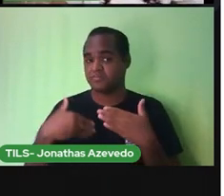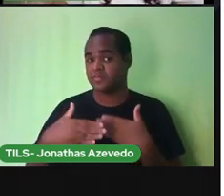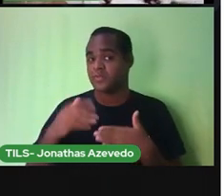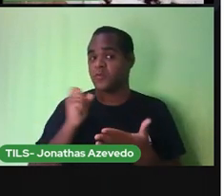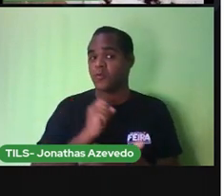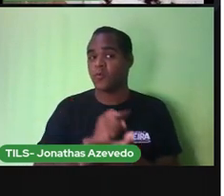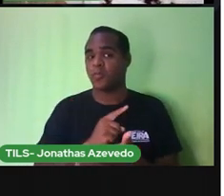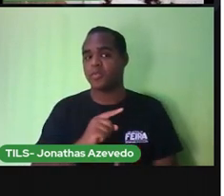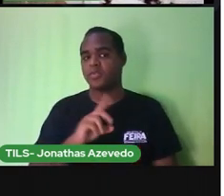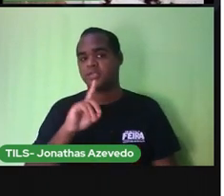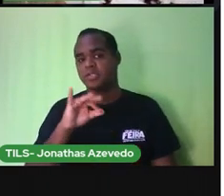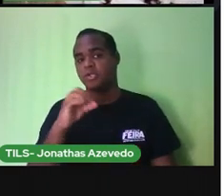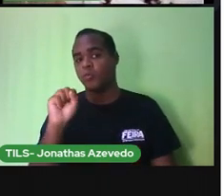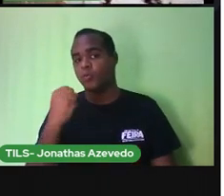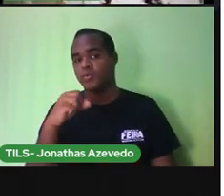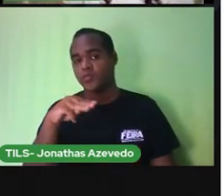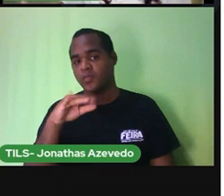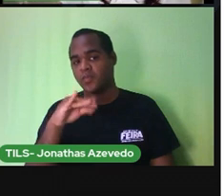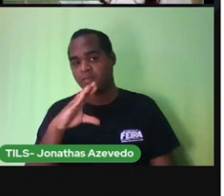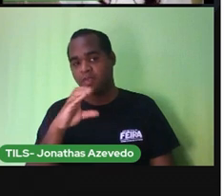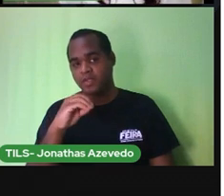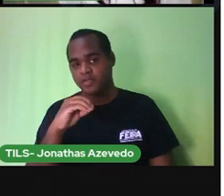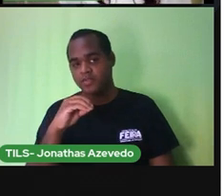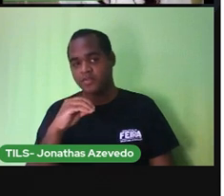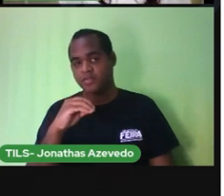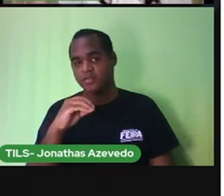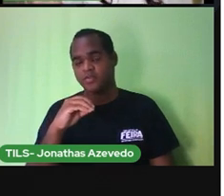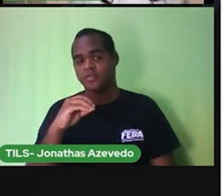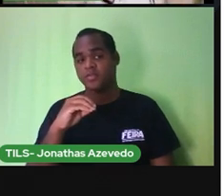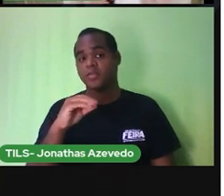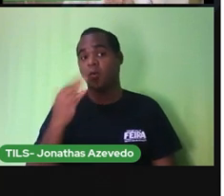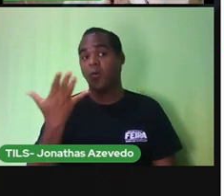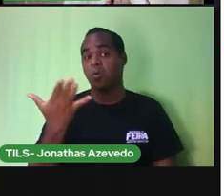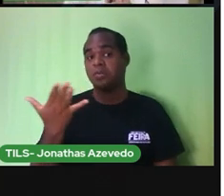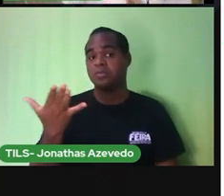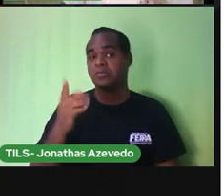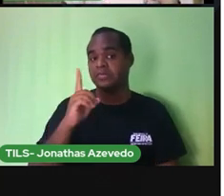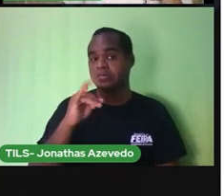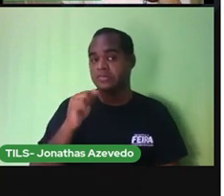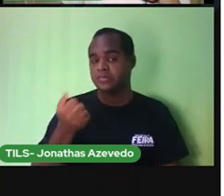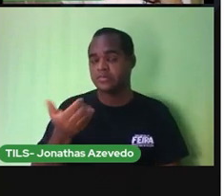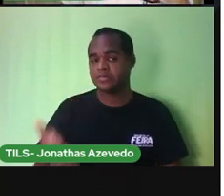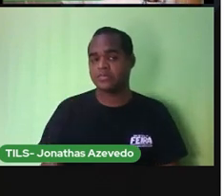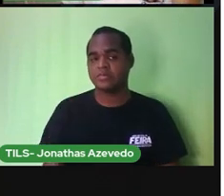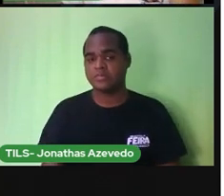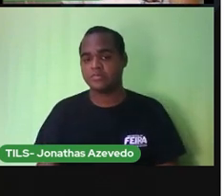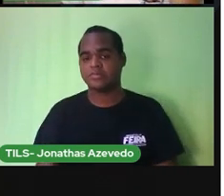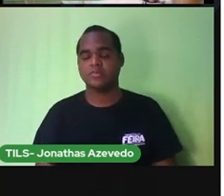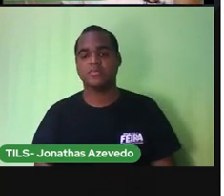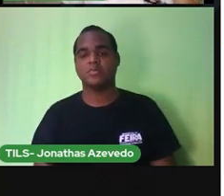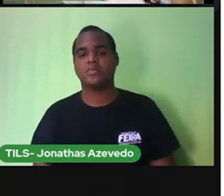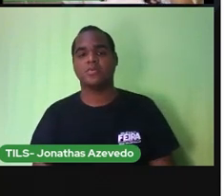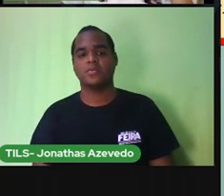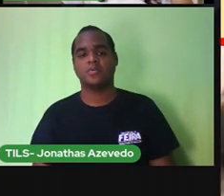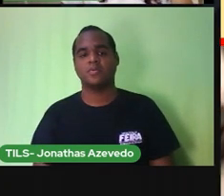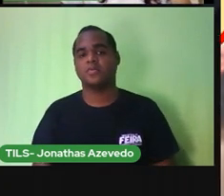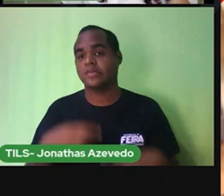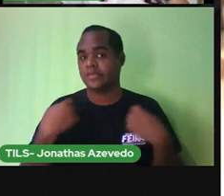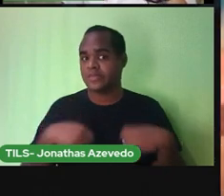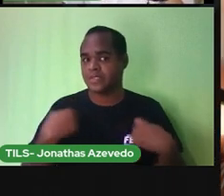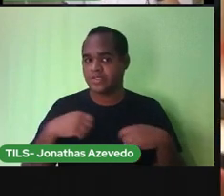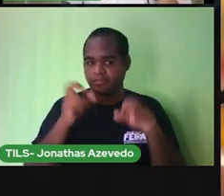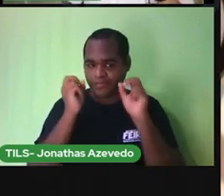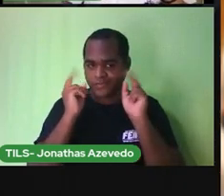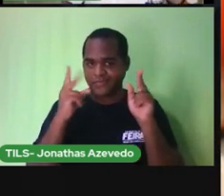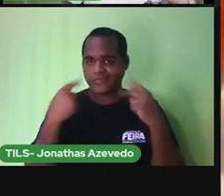8 de maio qual é a data de hoje a gente precisa ficar esperto com